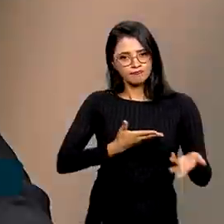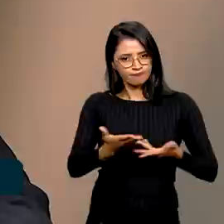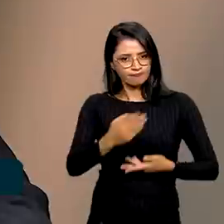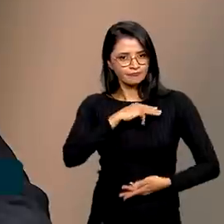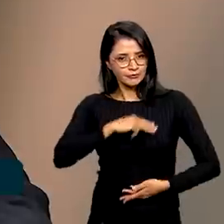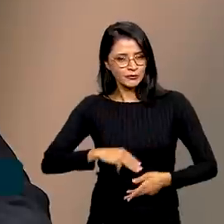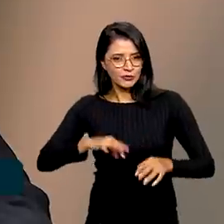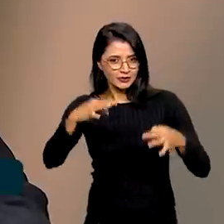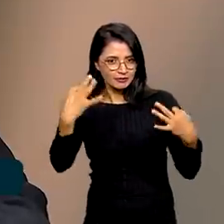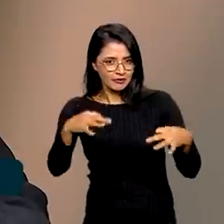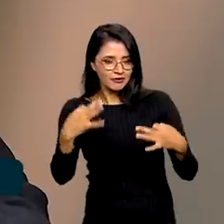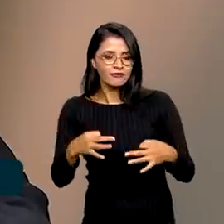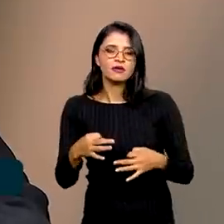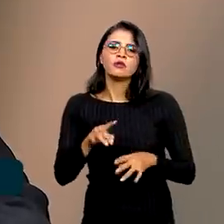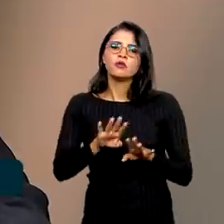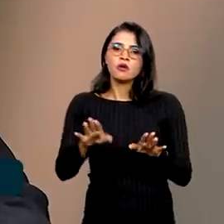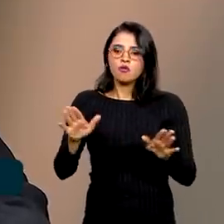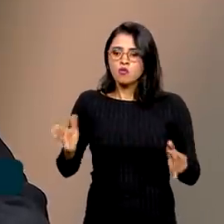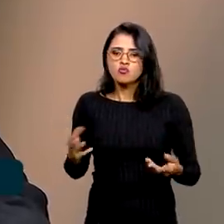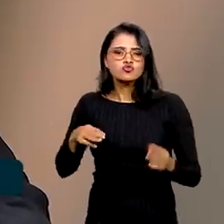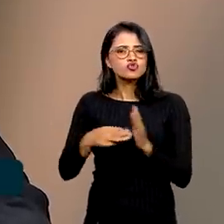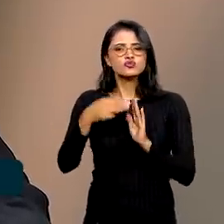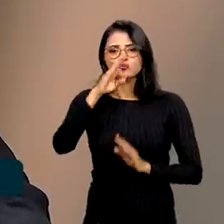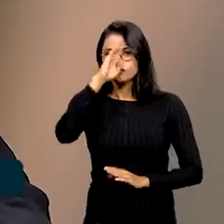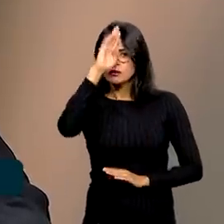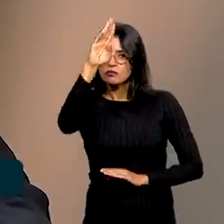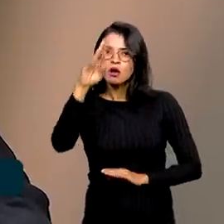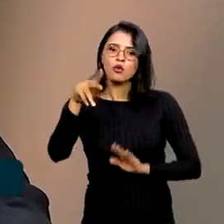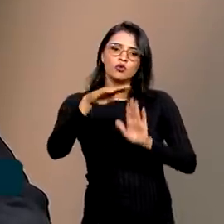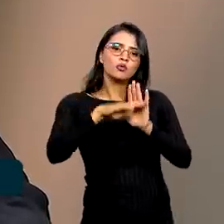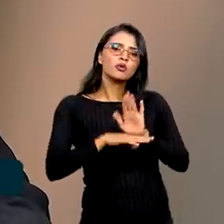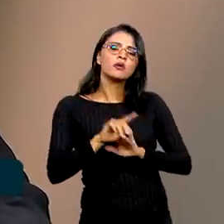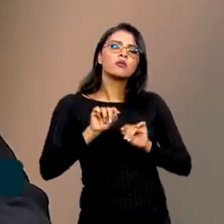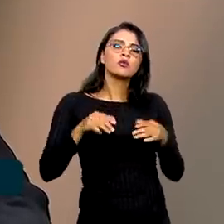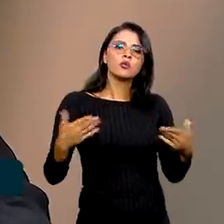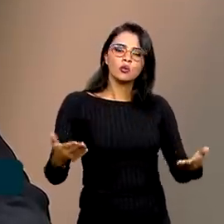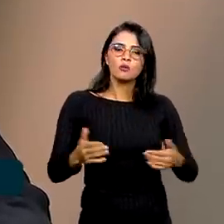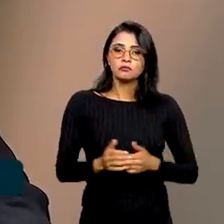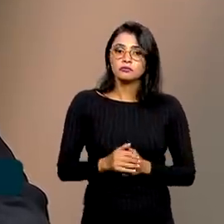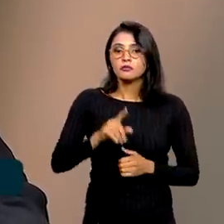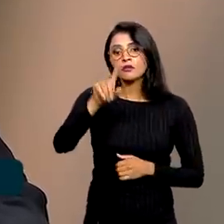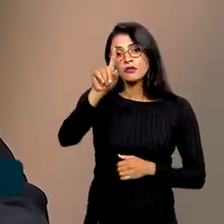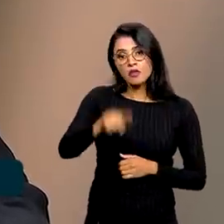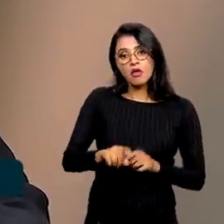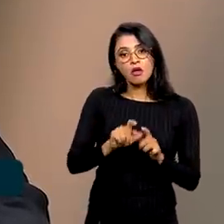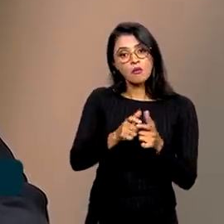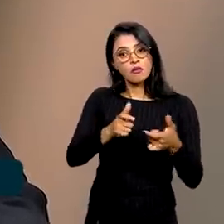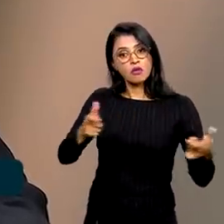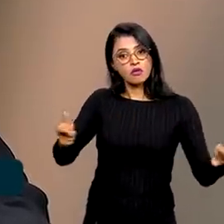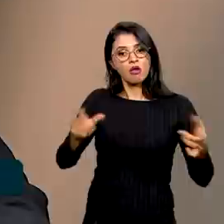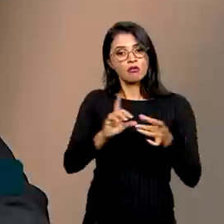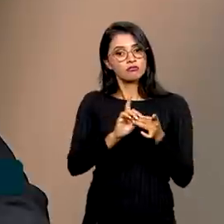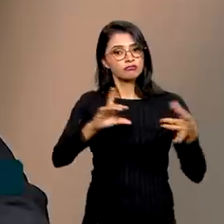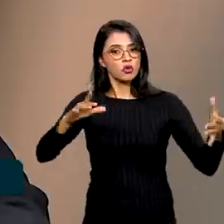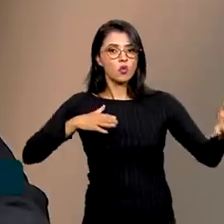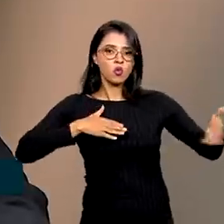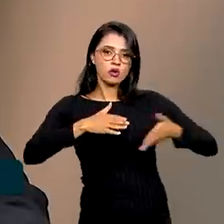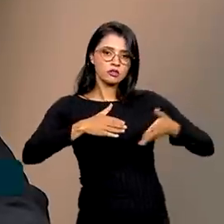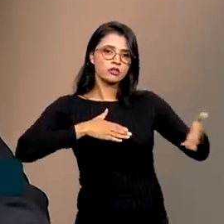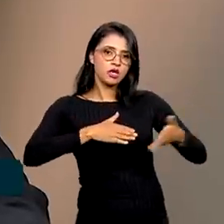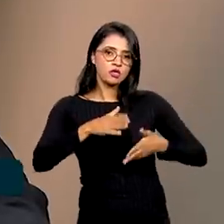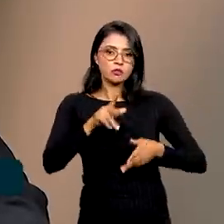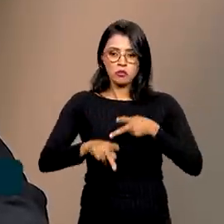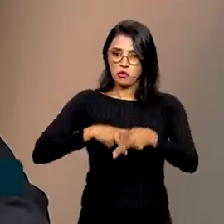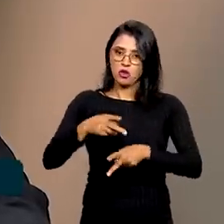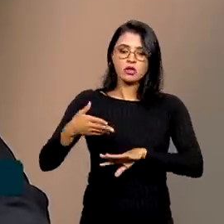Perfeito. A motivação principal desse programa é justamente ampliar e democratizar o acesso da